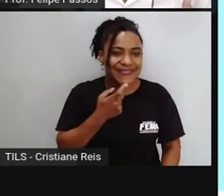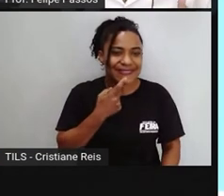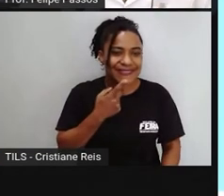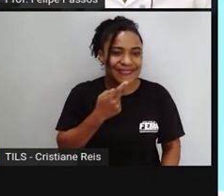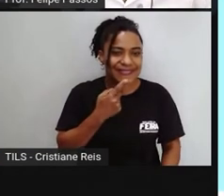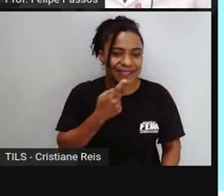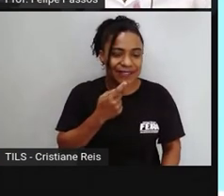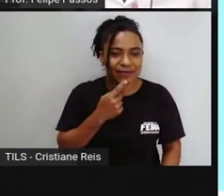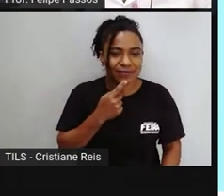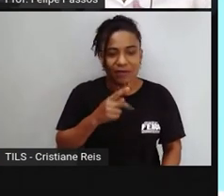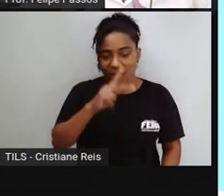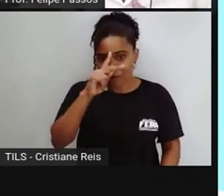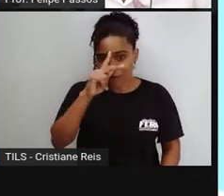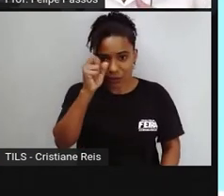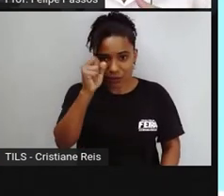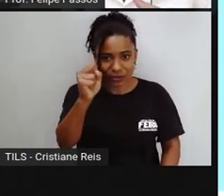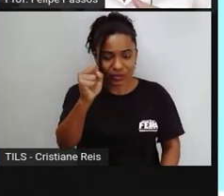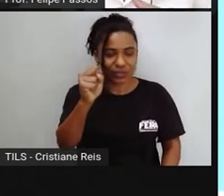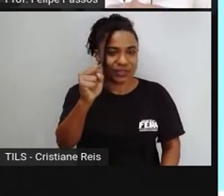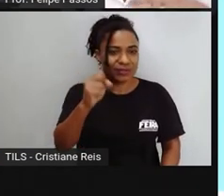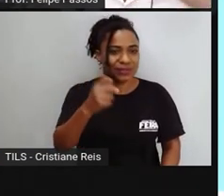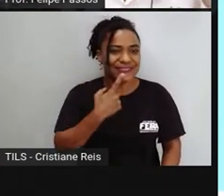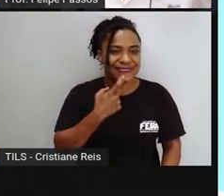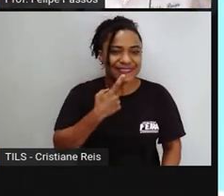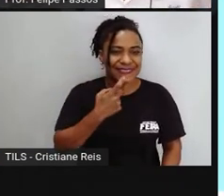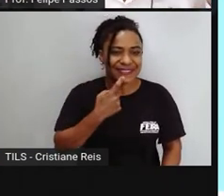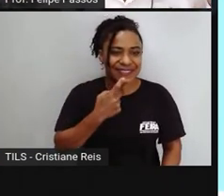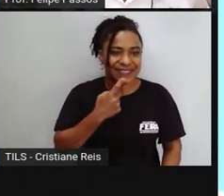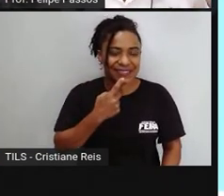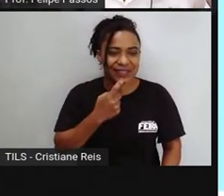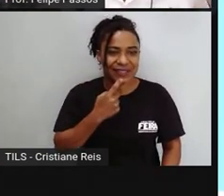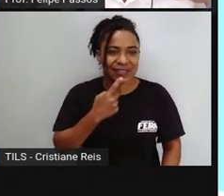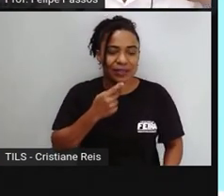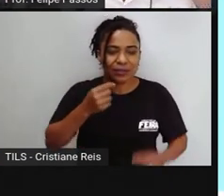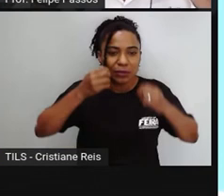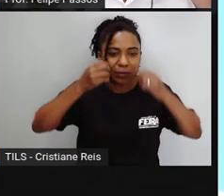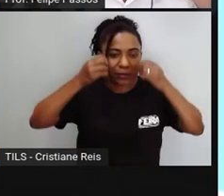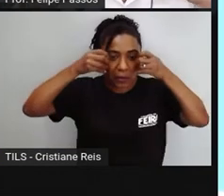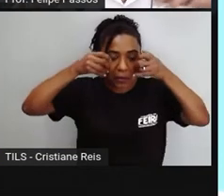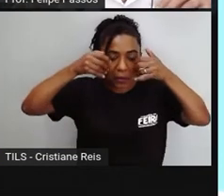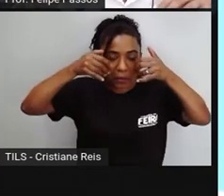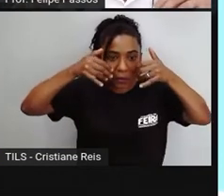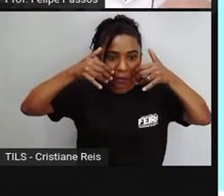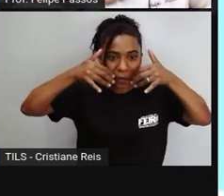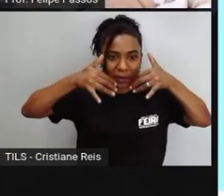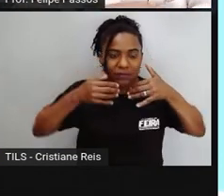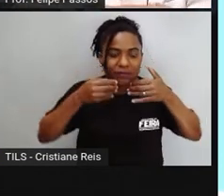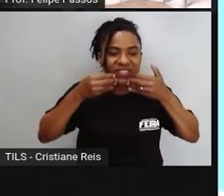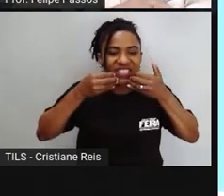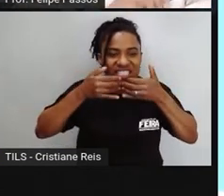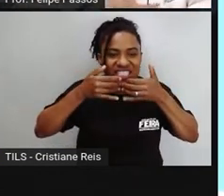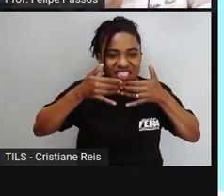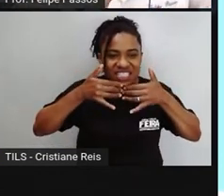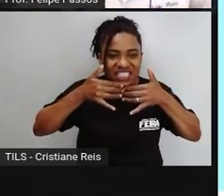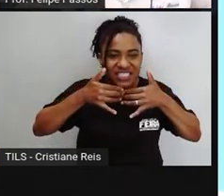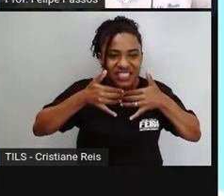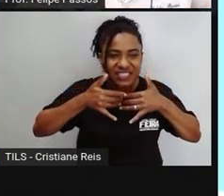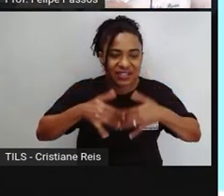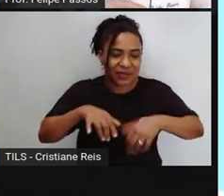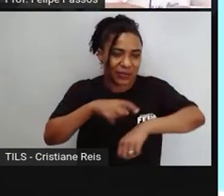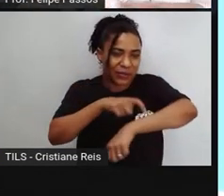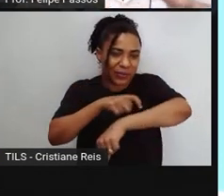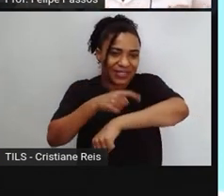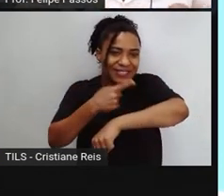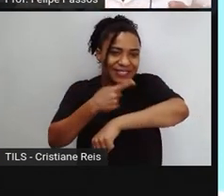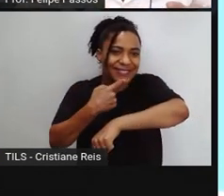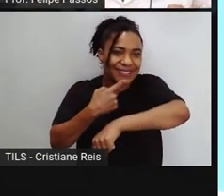isso aumenta a quantidade de hemorragias. Então a pessoa começa a sangrar pelos olhos, pela gengiva, pelo local da picada começa a minar